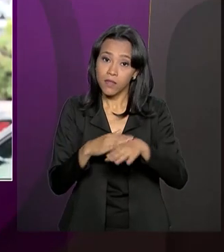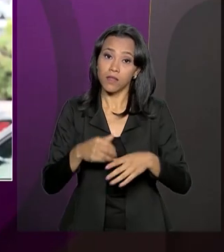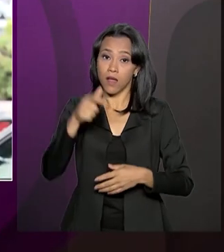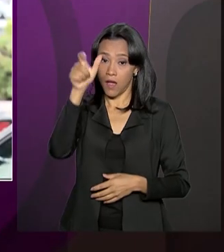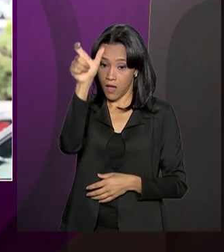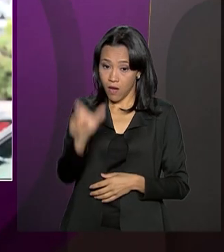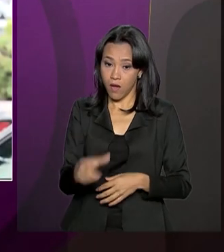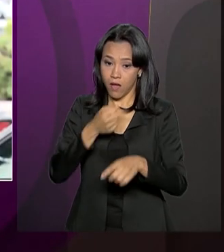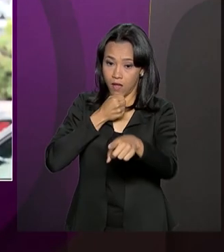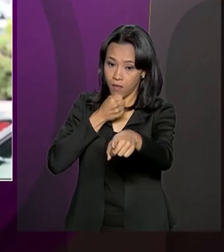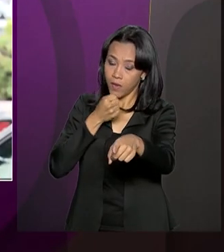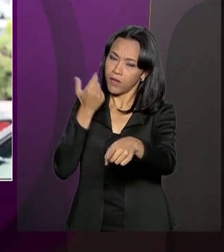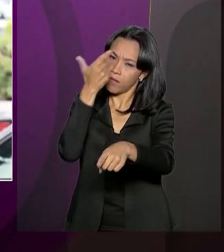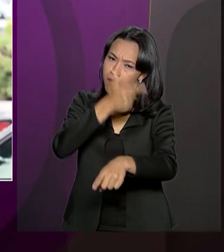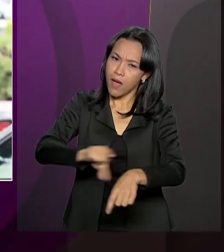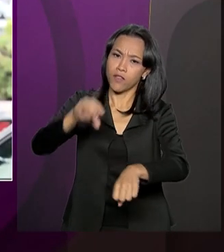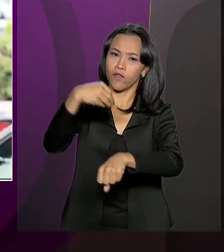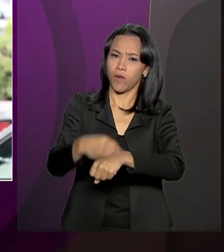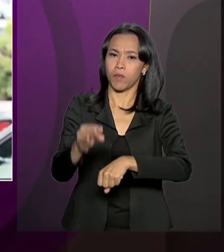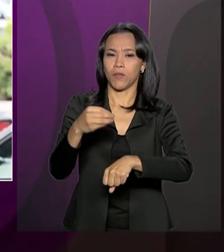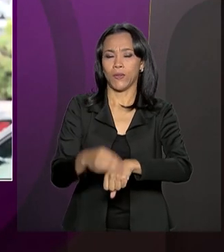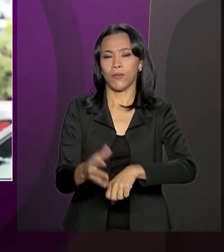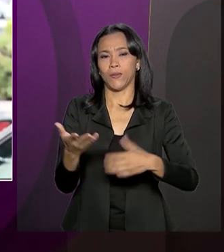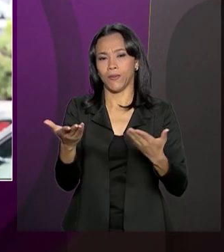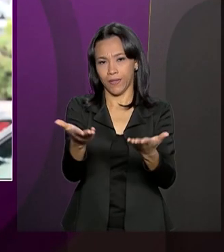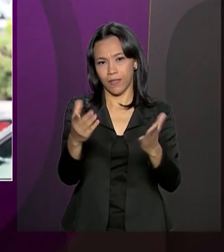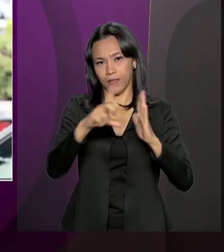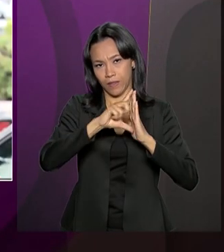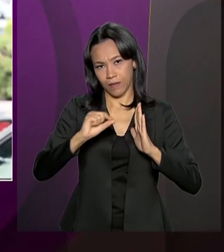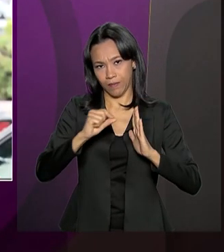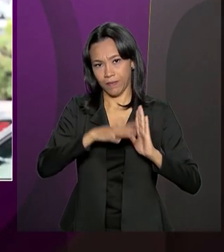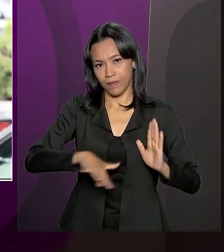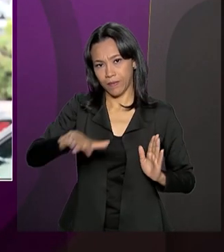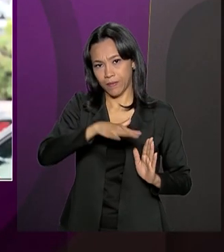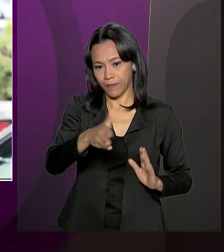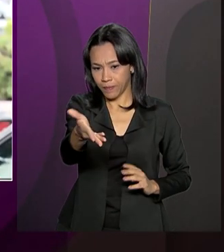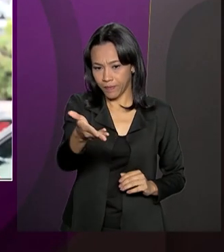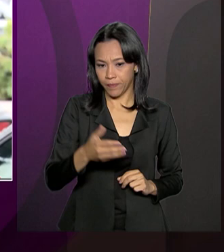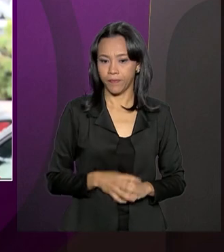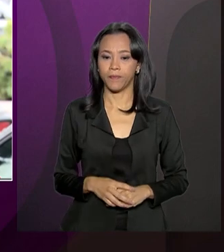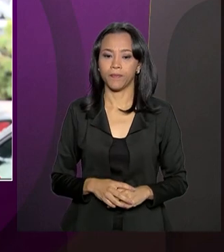Collari de Holanda, que tem mais informações no Palácio do Planalto. Bom dia, Luciana.